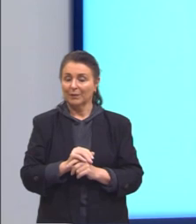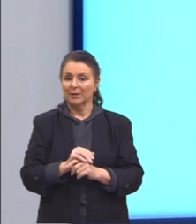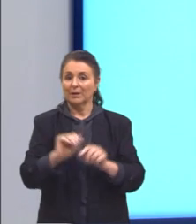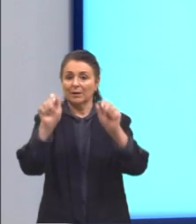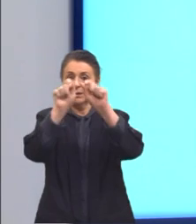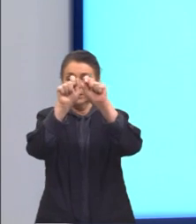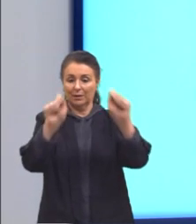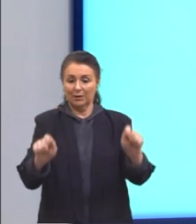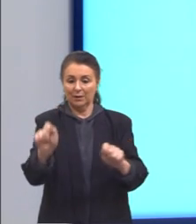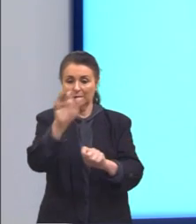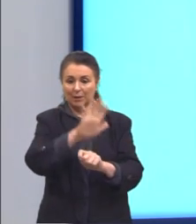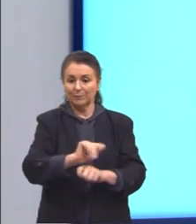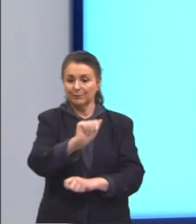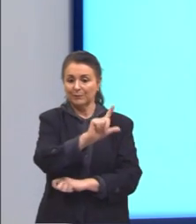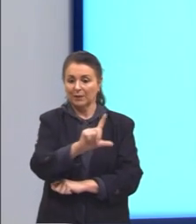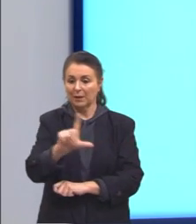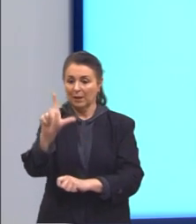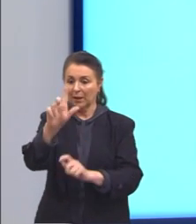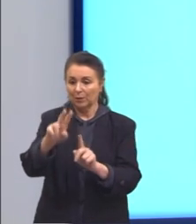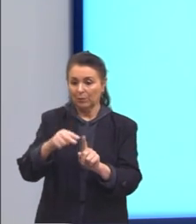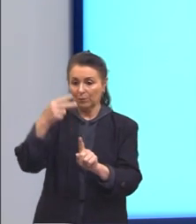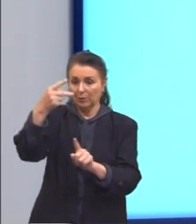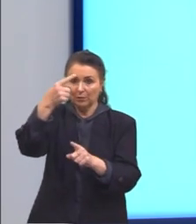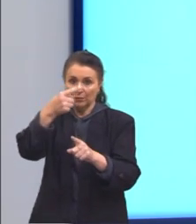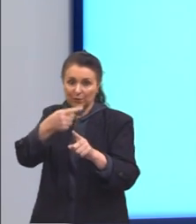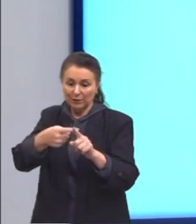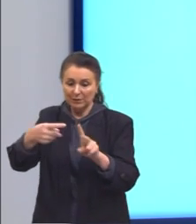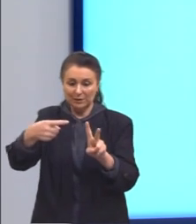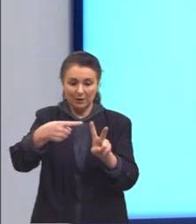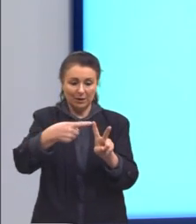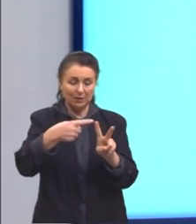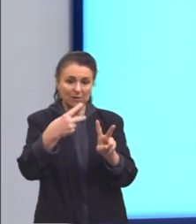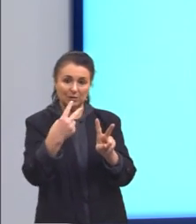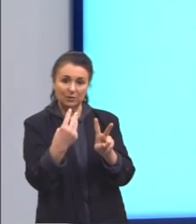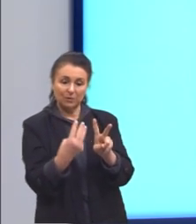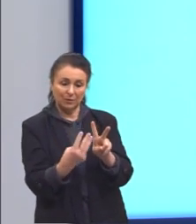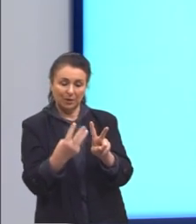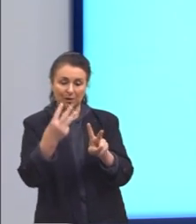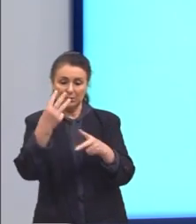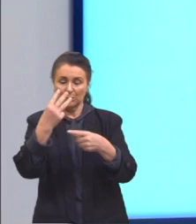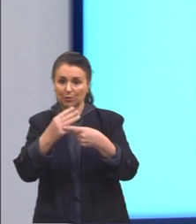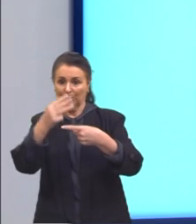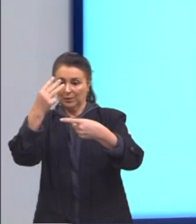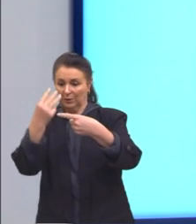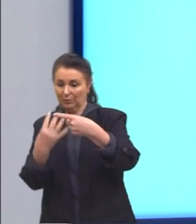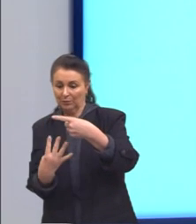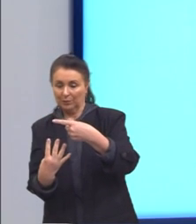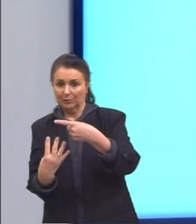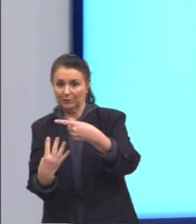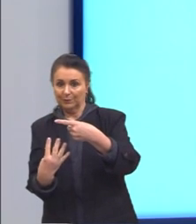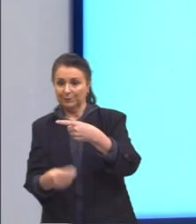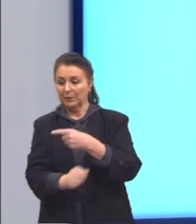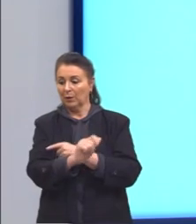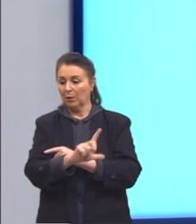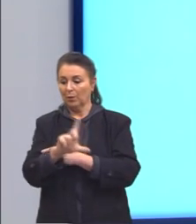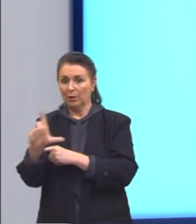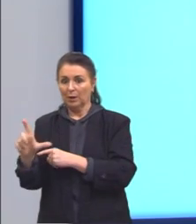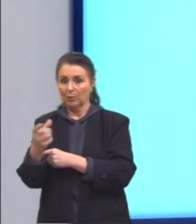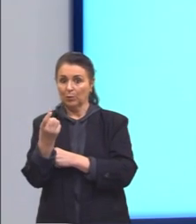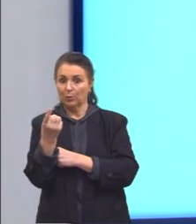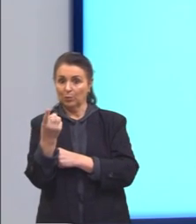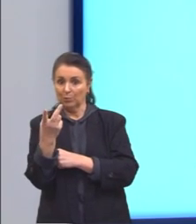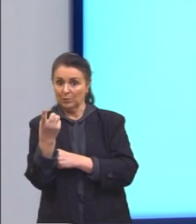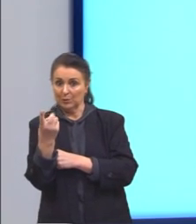área, lado ao quadrado vezes raiz de 3 sobre 4. A medida do lado é 12.